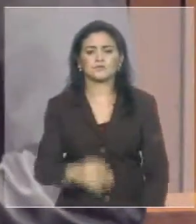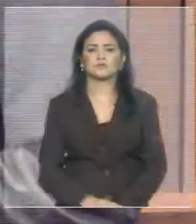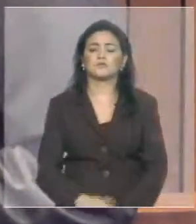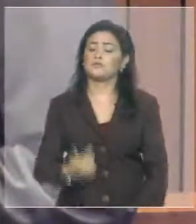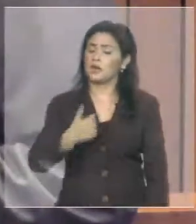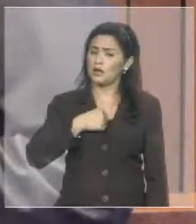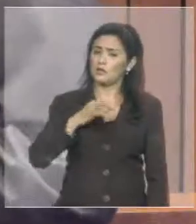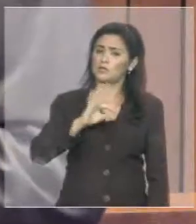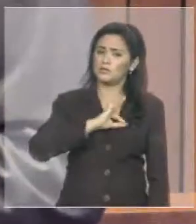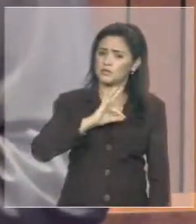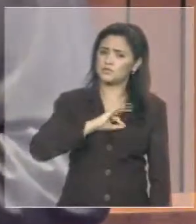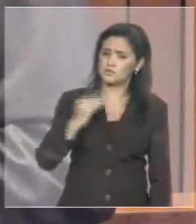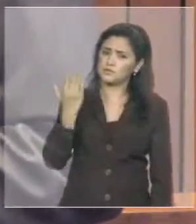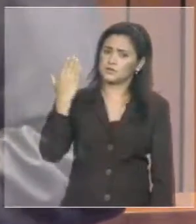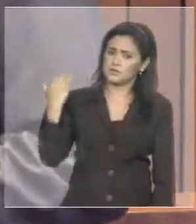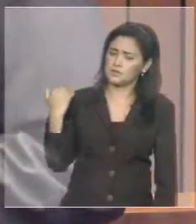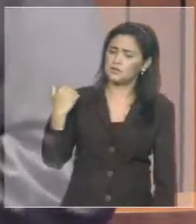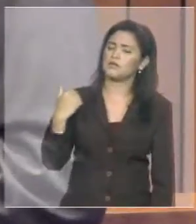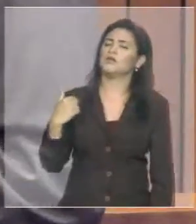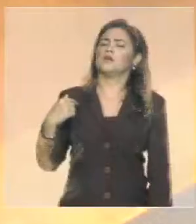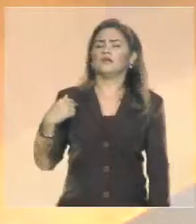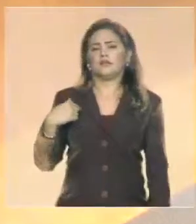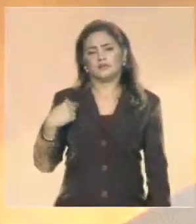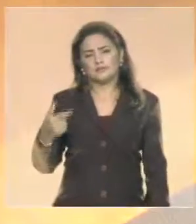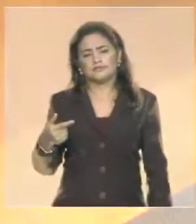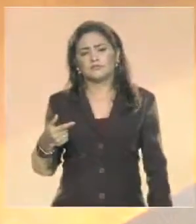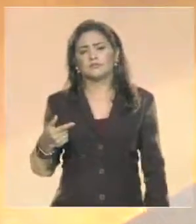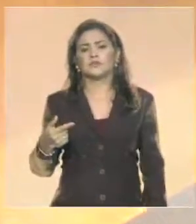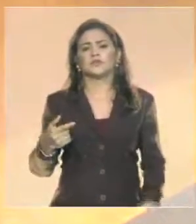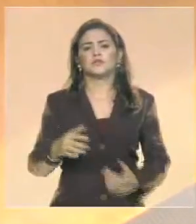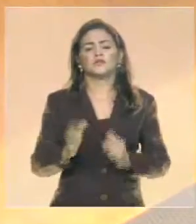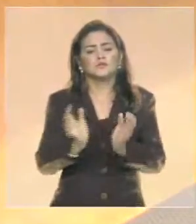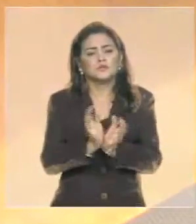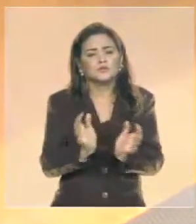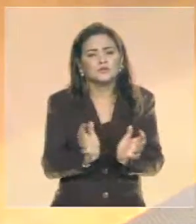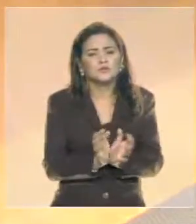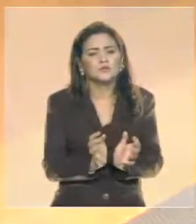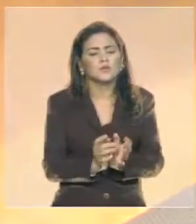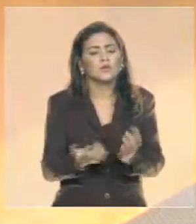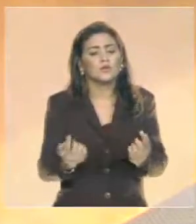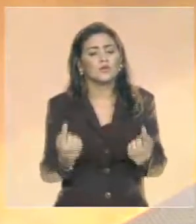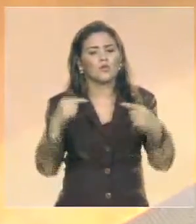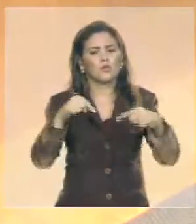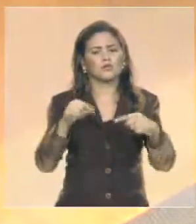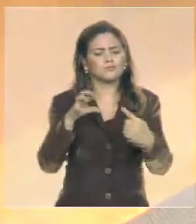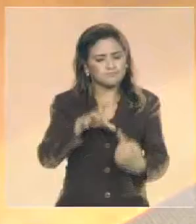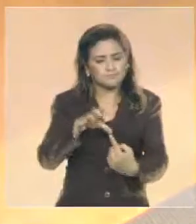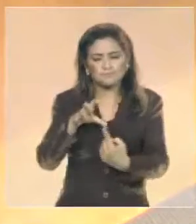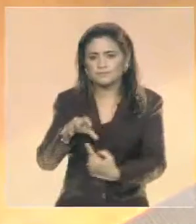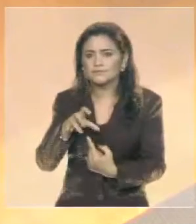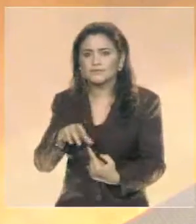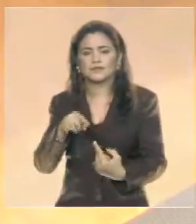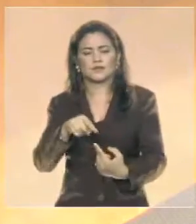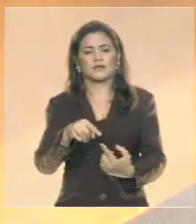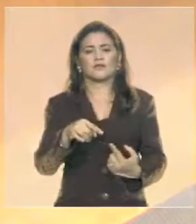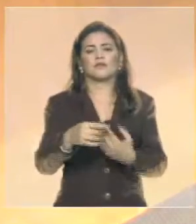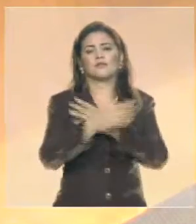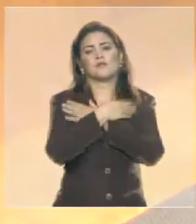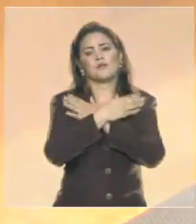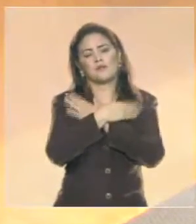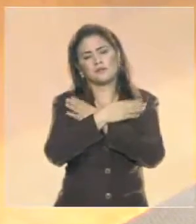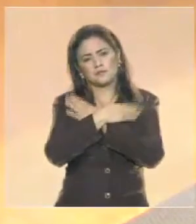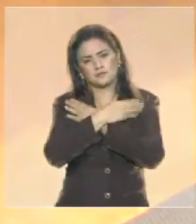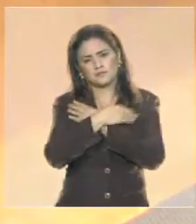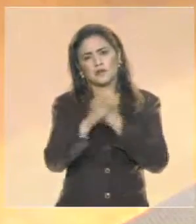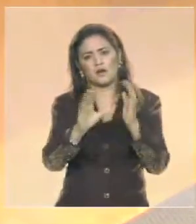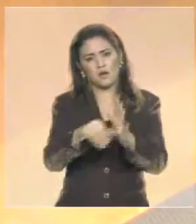em combate, realmente, a estes meliantes, que nós sabemos que são quadrilhas organizadas,